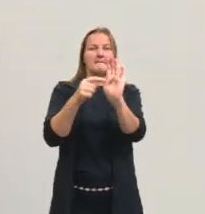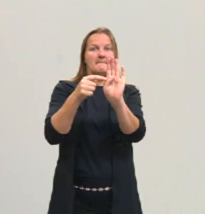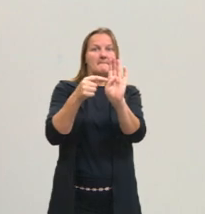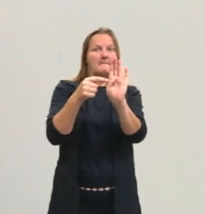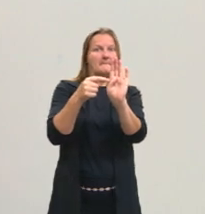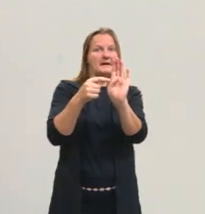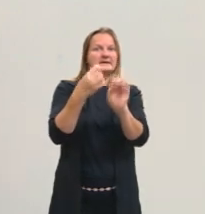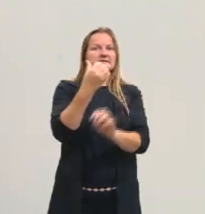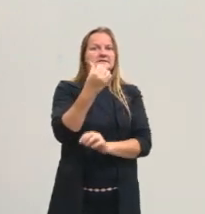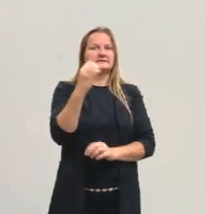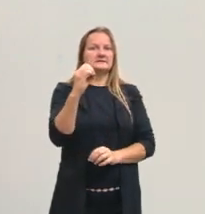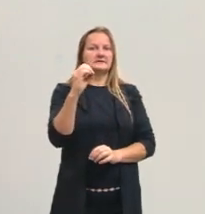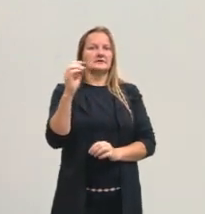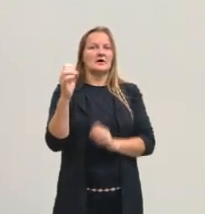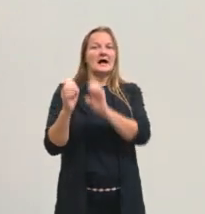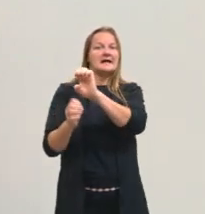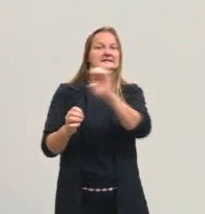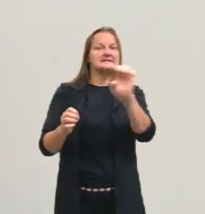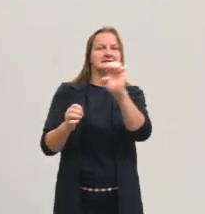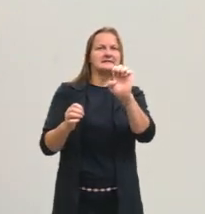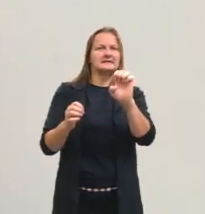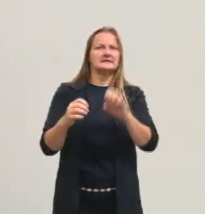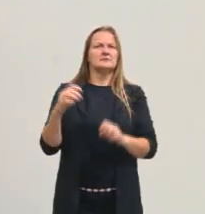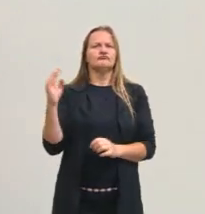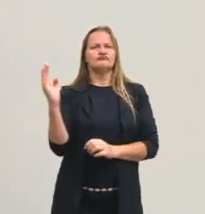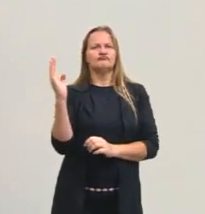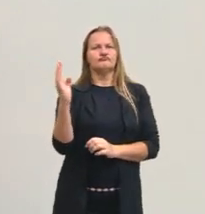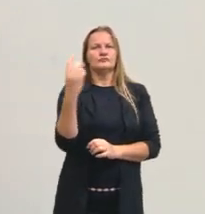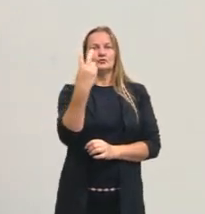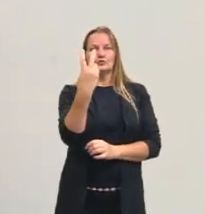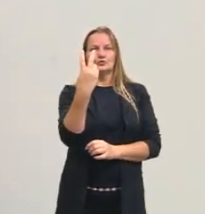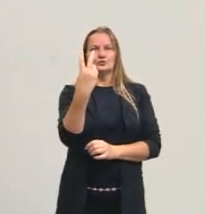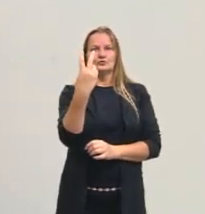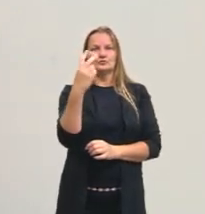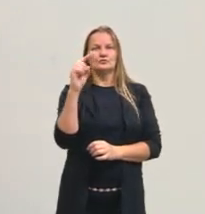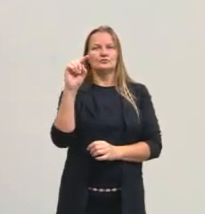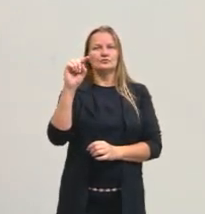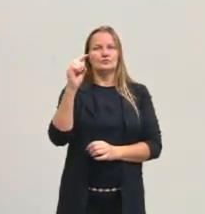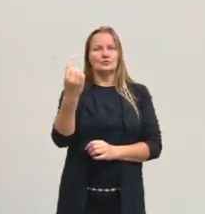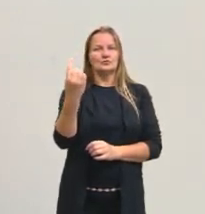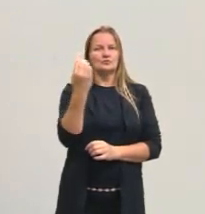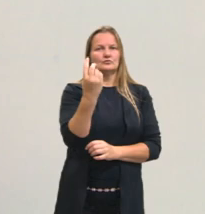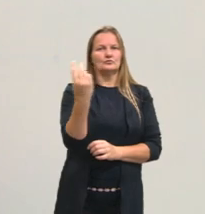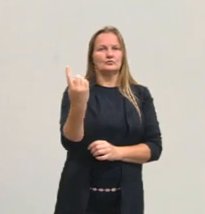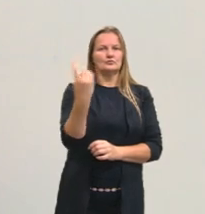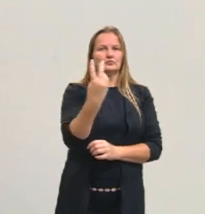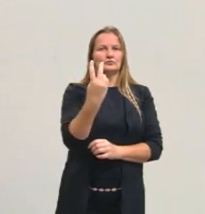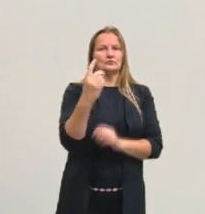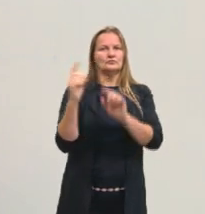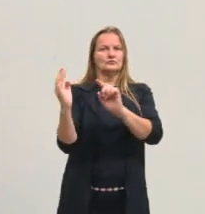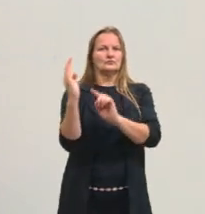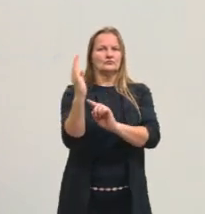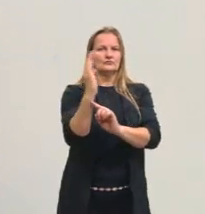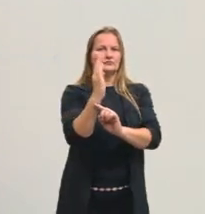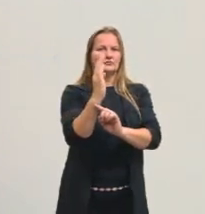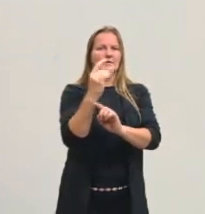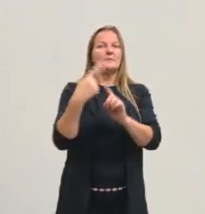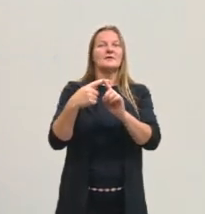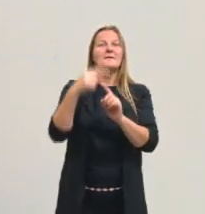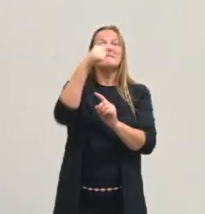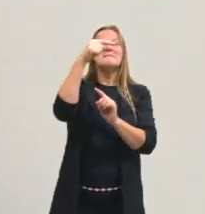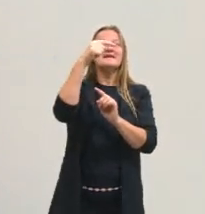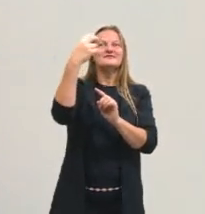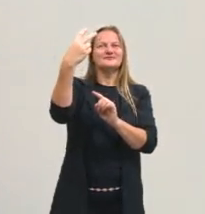a esquerda. Tá, então a vai contar 2. 1, 2. 2 por causa do expoente, né?